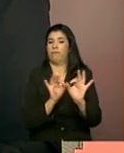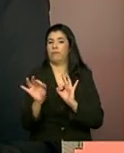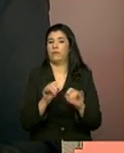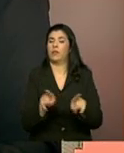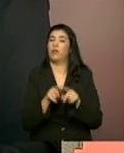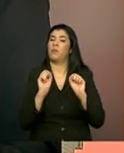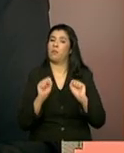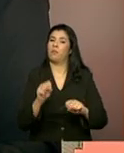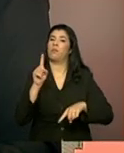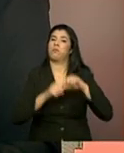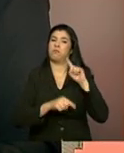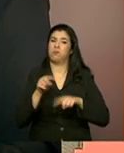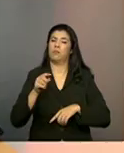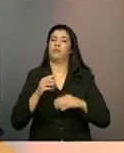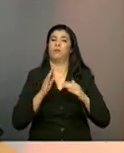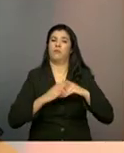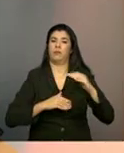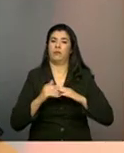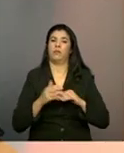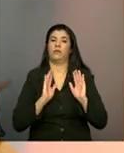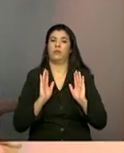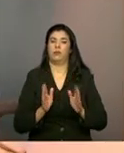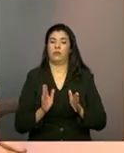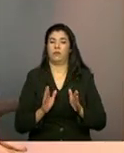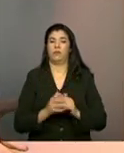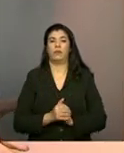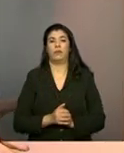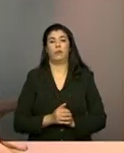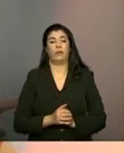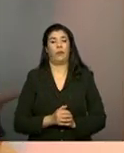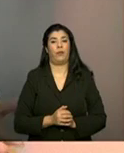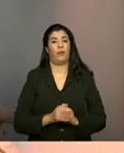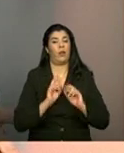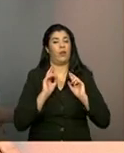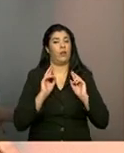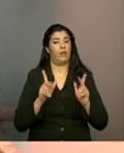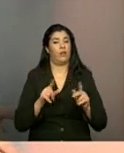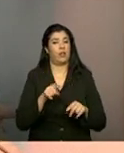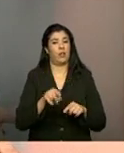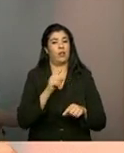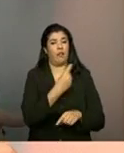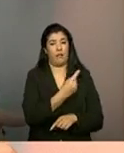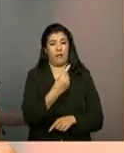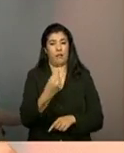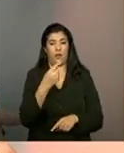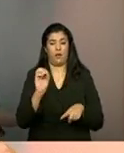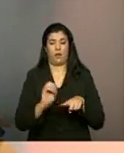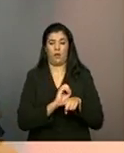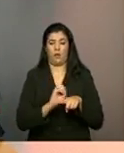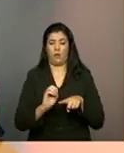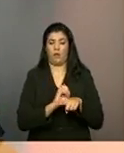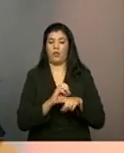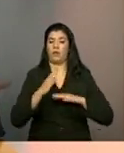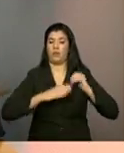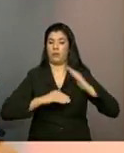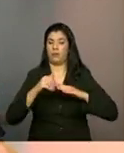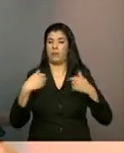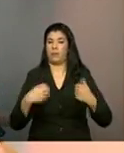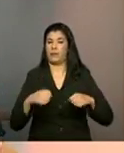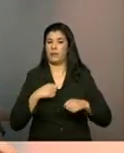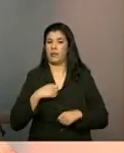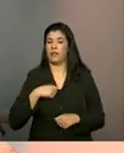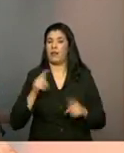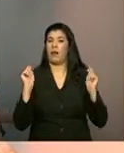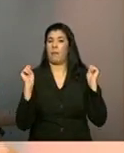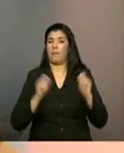executar essas oficinas. Óbvio que nas oficinas precisa-se de habilidades específicas, nós não vamos